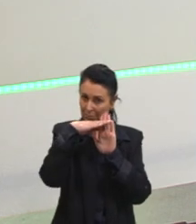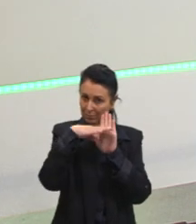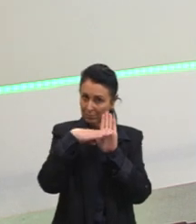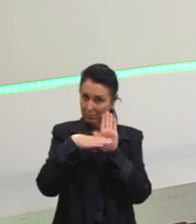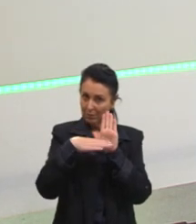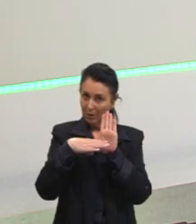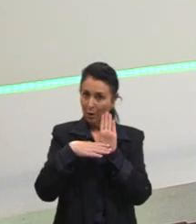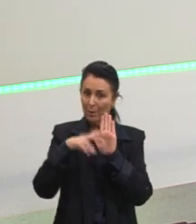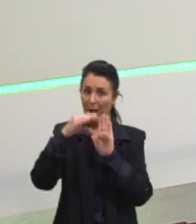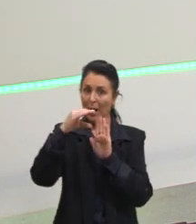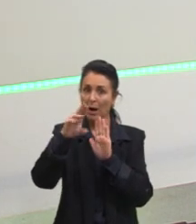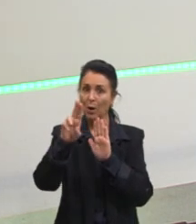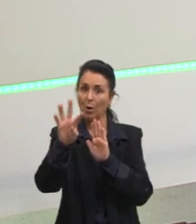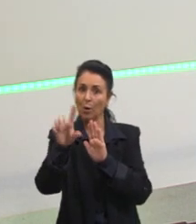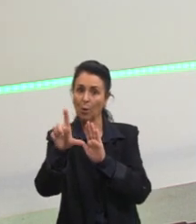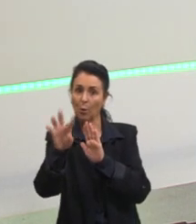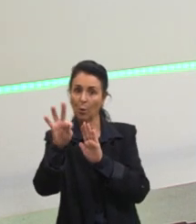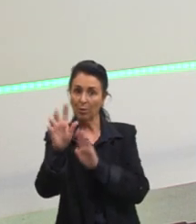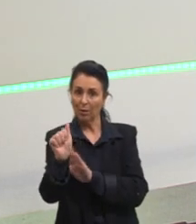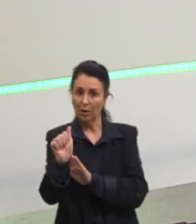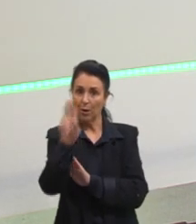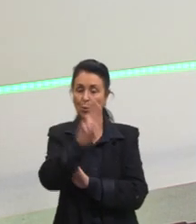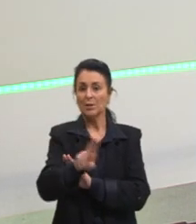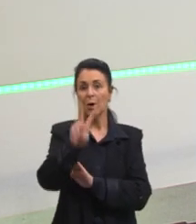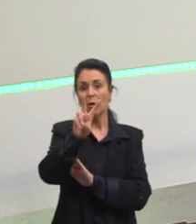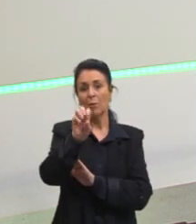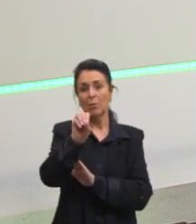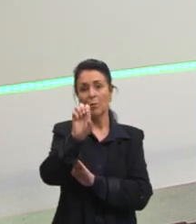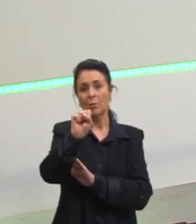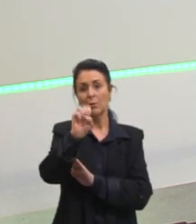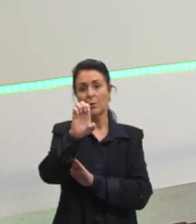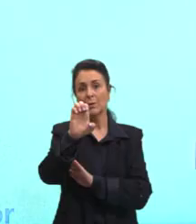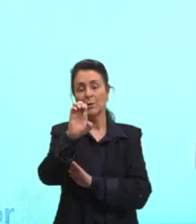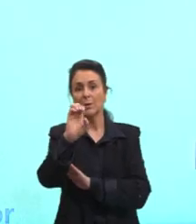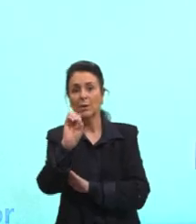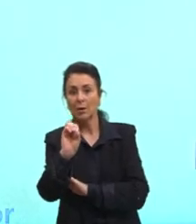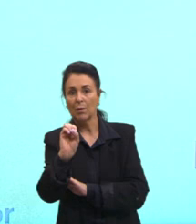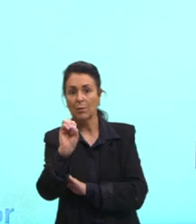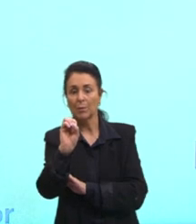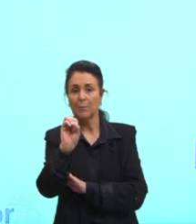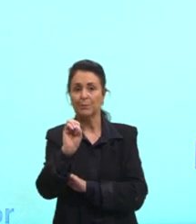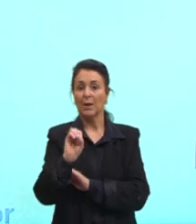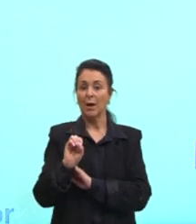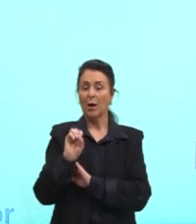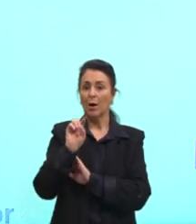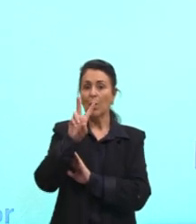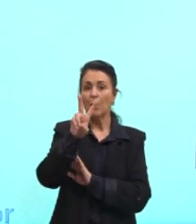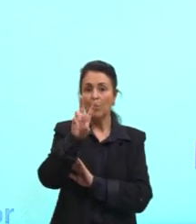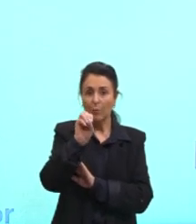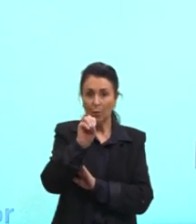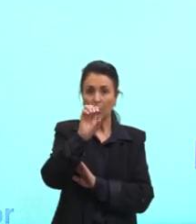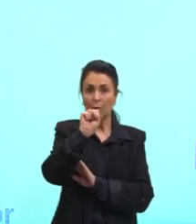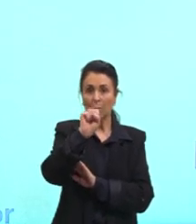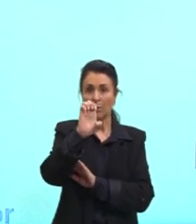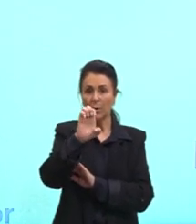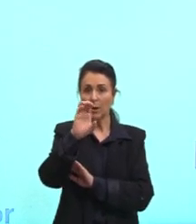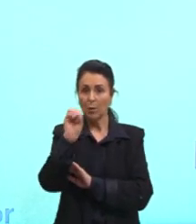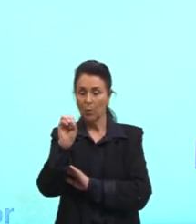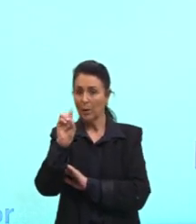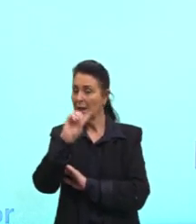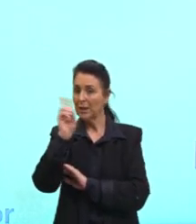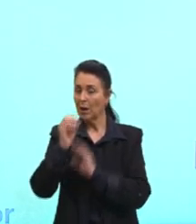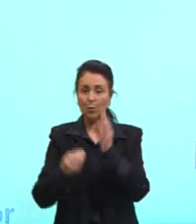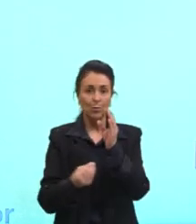culta o boceio. Até porque, abrindo parênteses, o boceio, ele não surge aqui na Hispanoamérica.